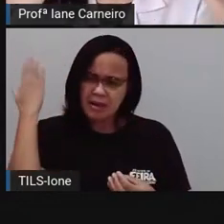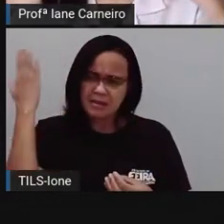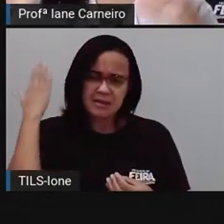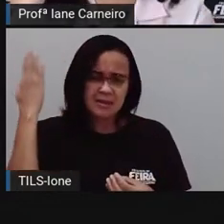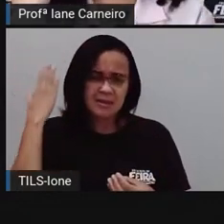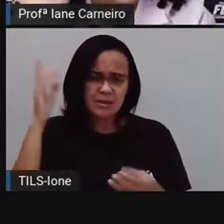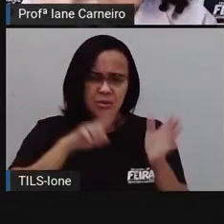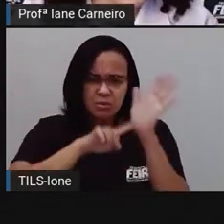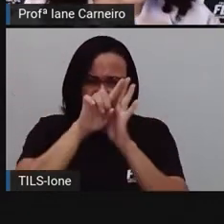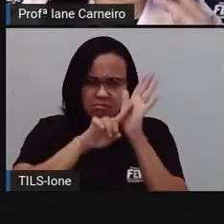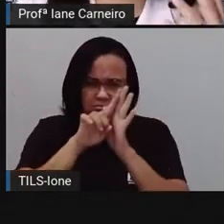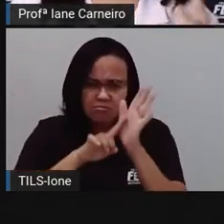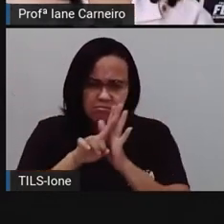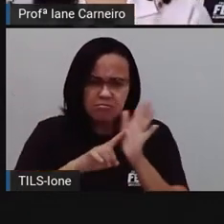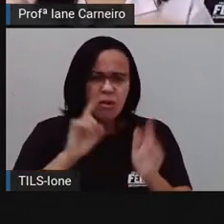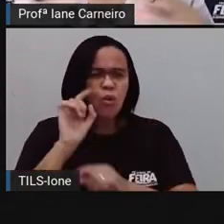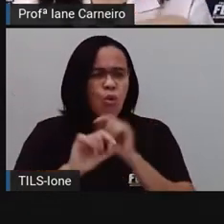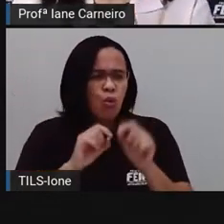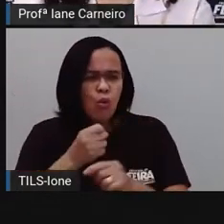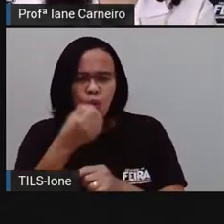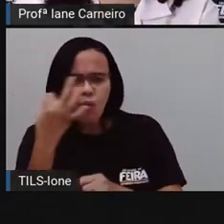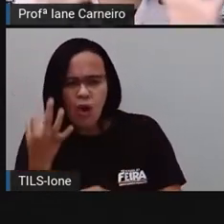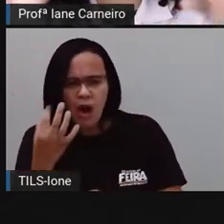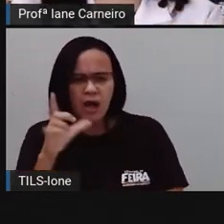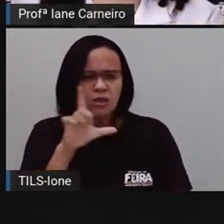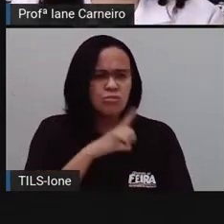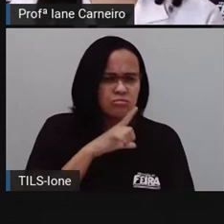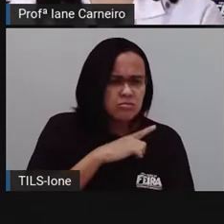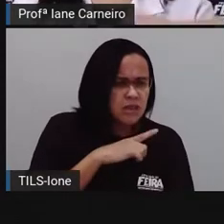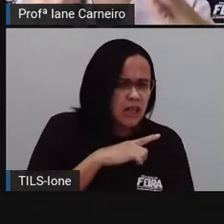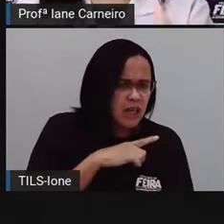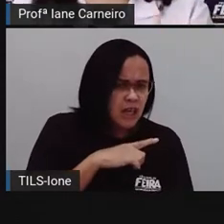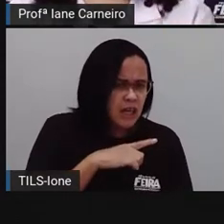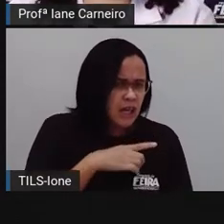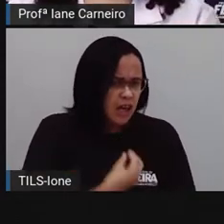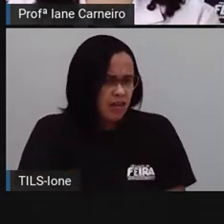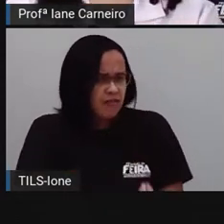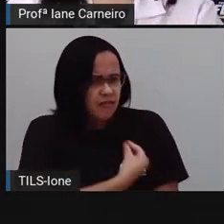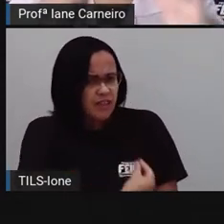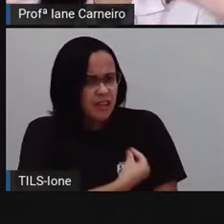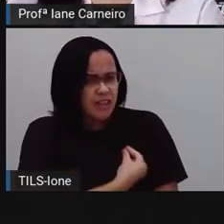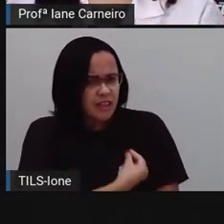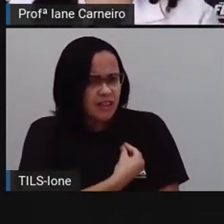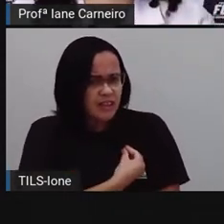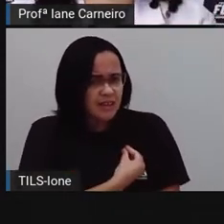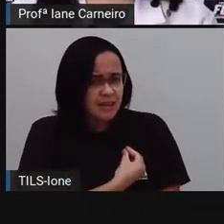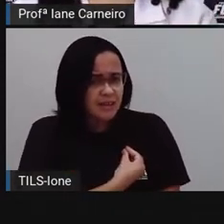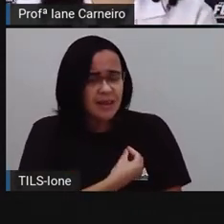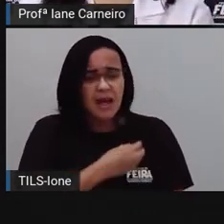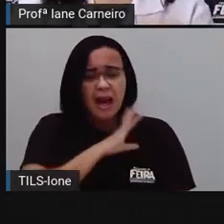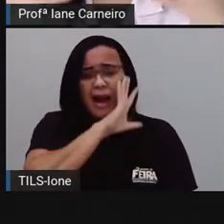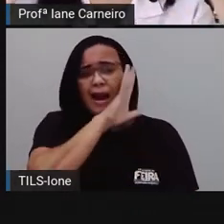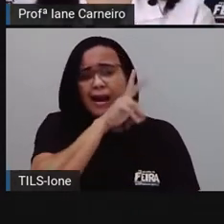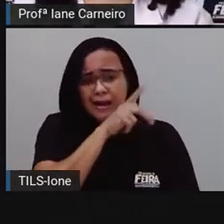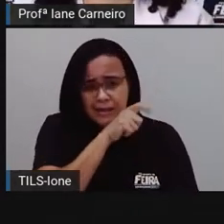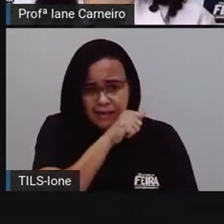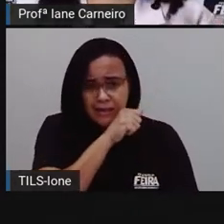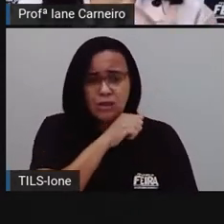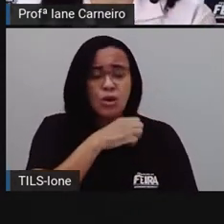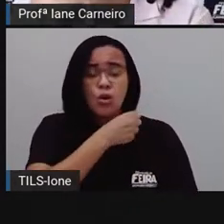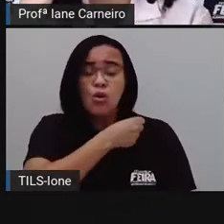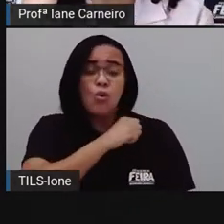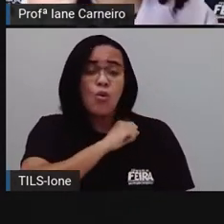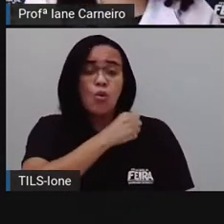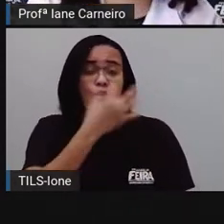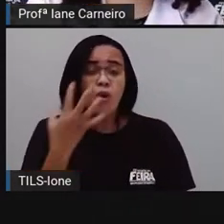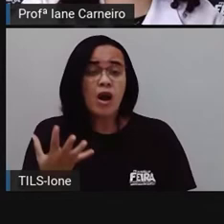é aquela contagem, né? Para a gente saber quais são, no caso do zoológico, quais são os animais, quantos são, né?